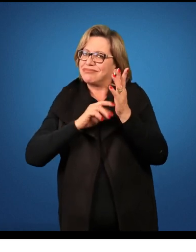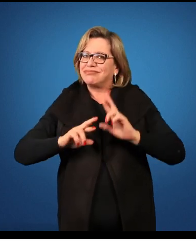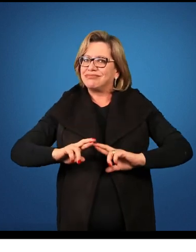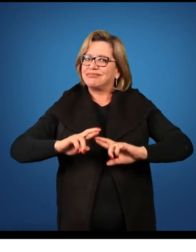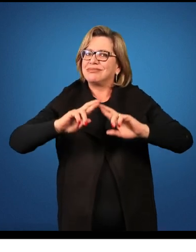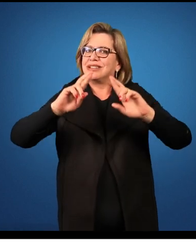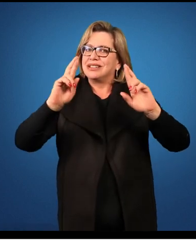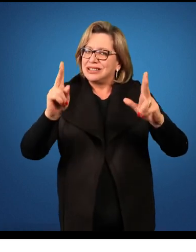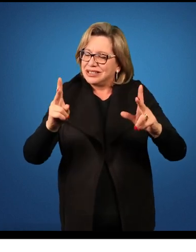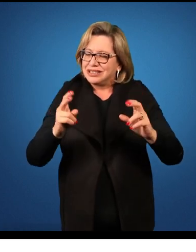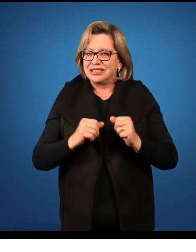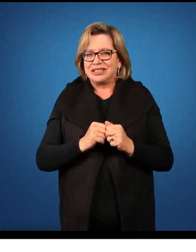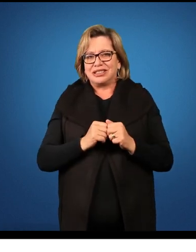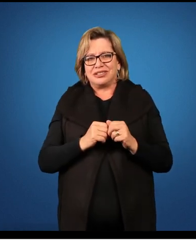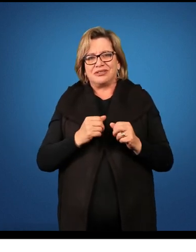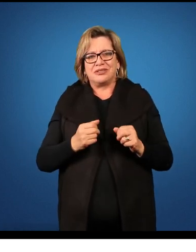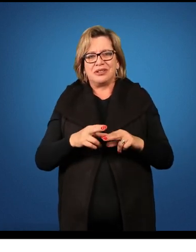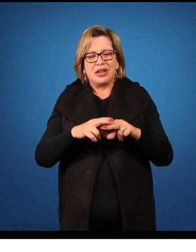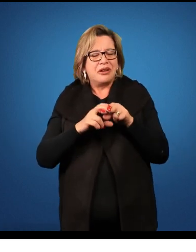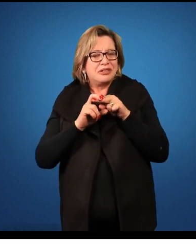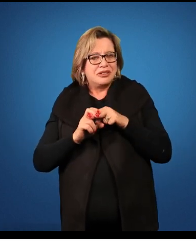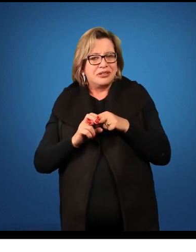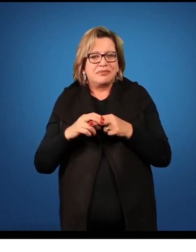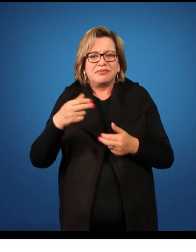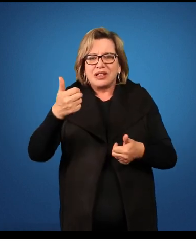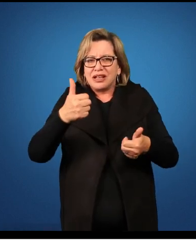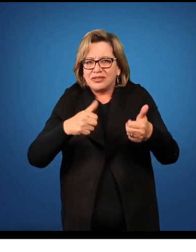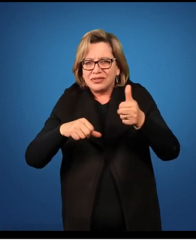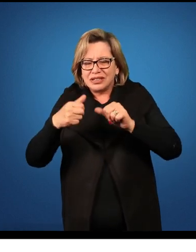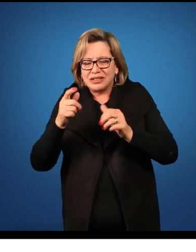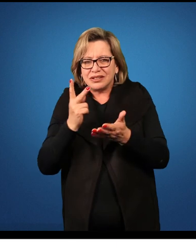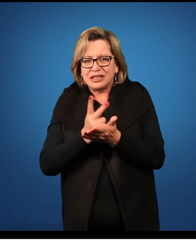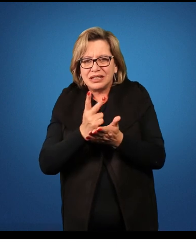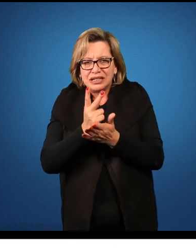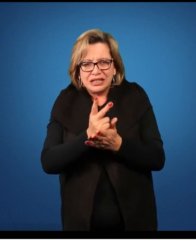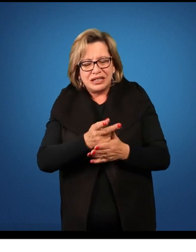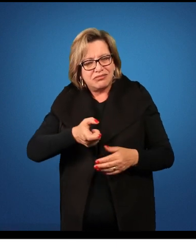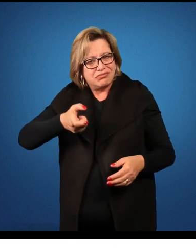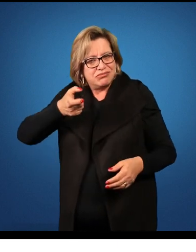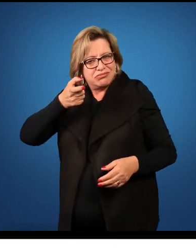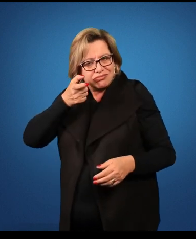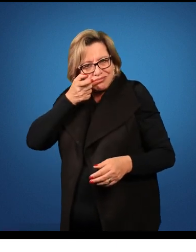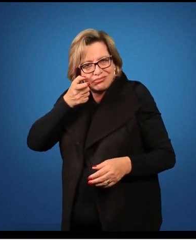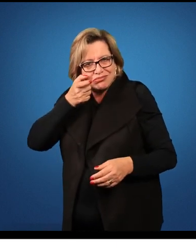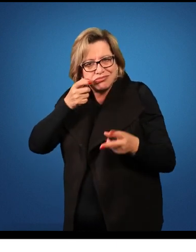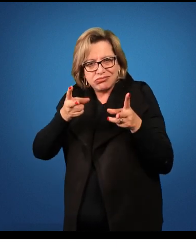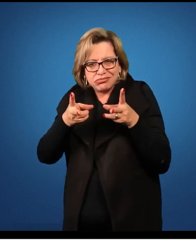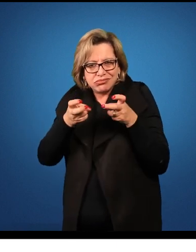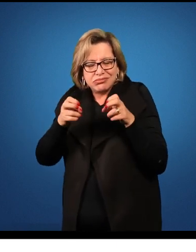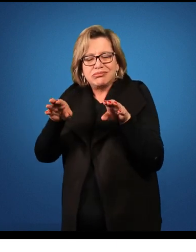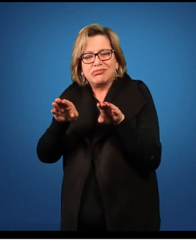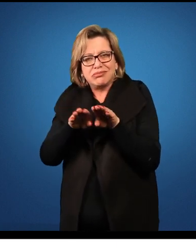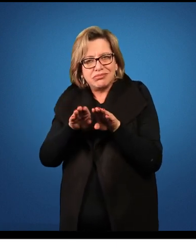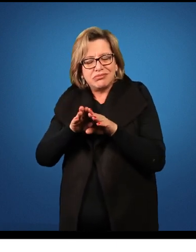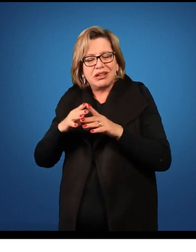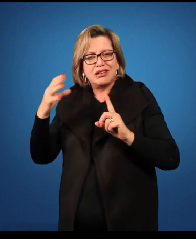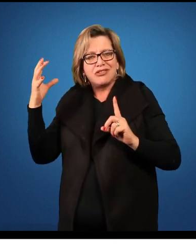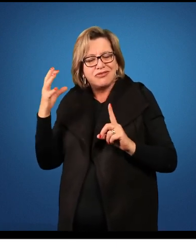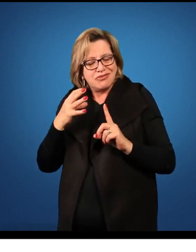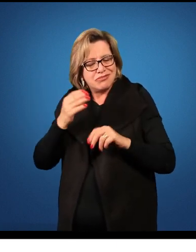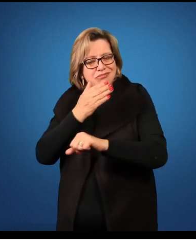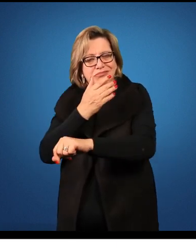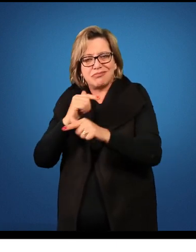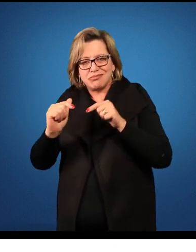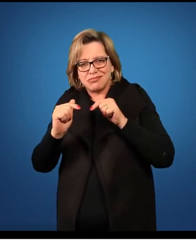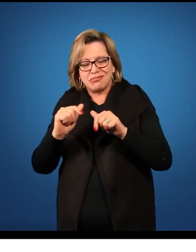avaliação ela vai ter tanto um processo de investigação do ensino e aprendizagem como também na prática pedagógica de